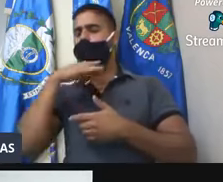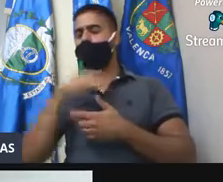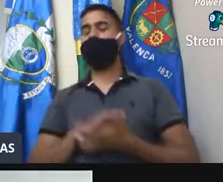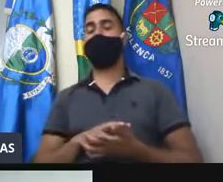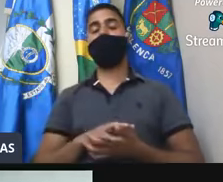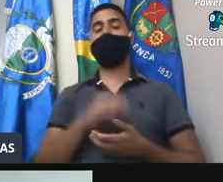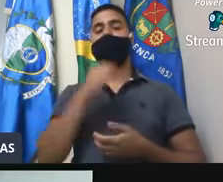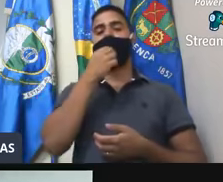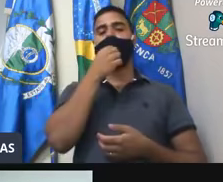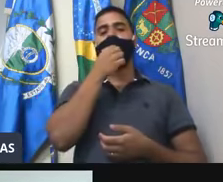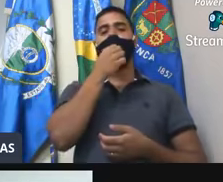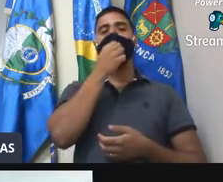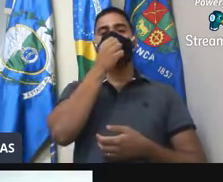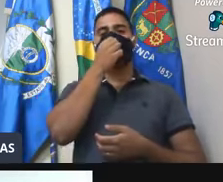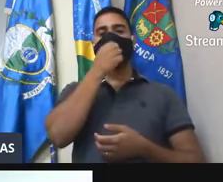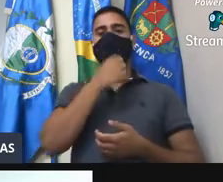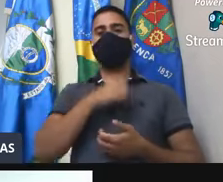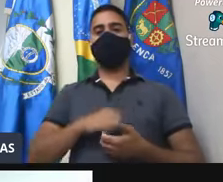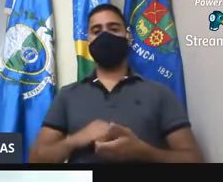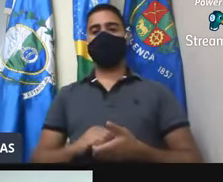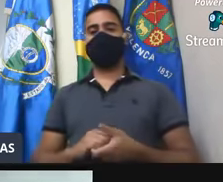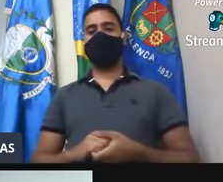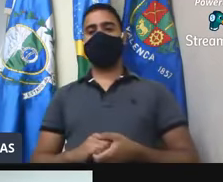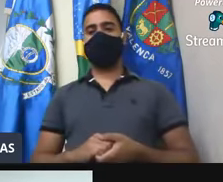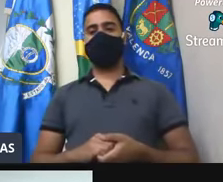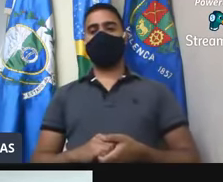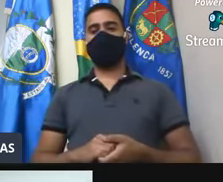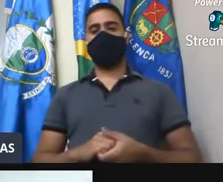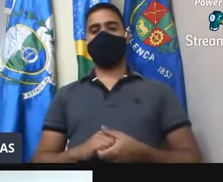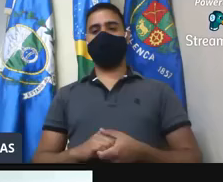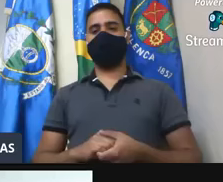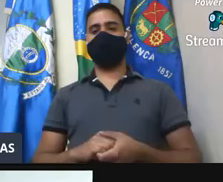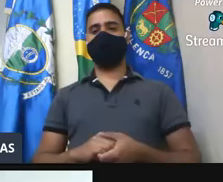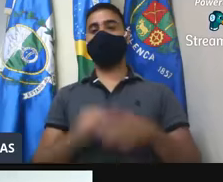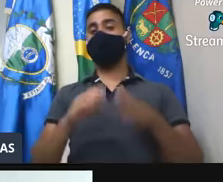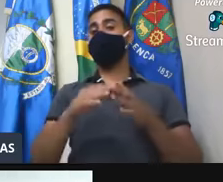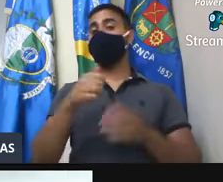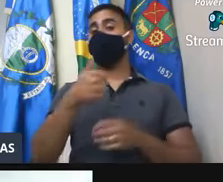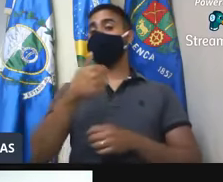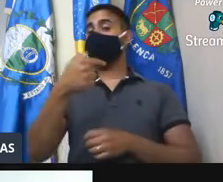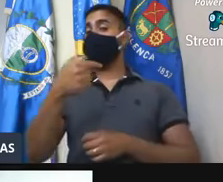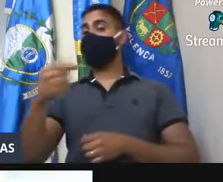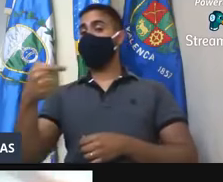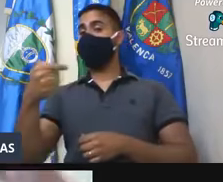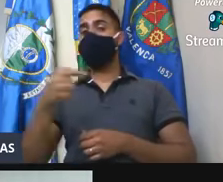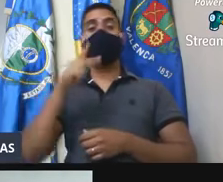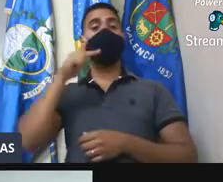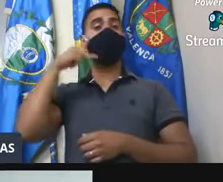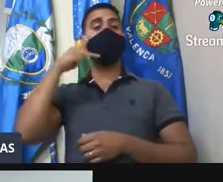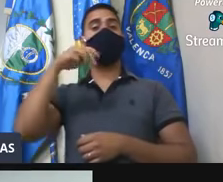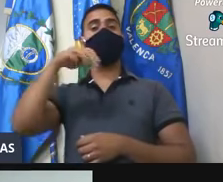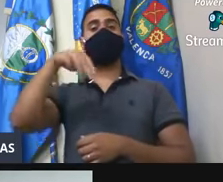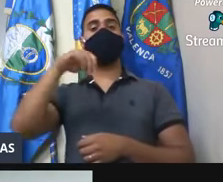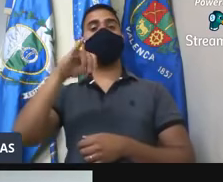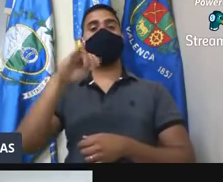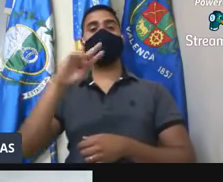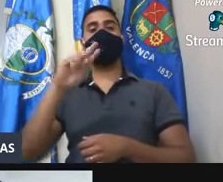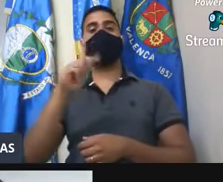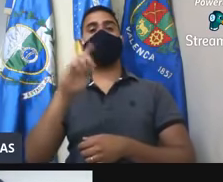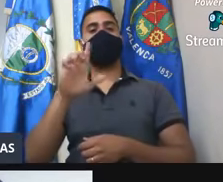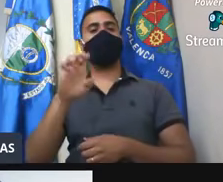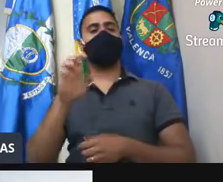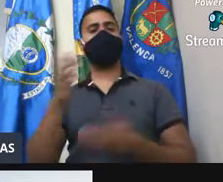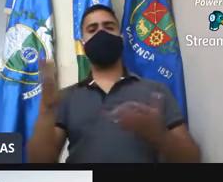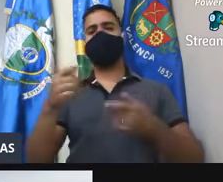de sessões, 4 de agosto, vereadora Michele Cabral. Requerimento 177 da vereadora Michele Vieira Cabral,